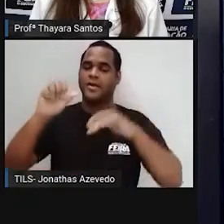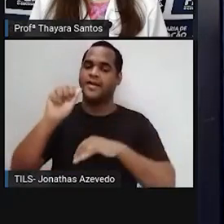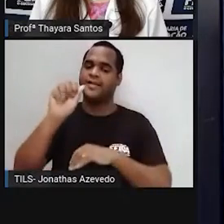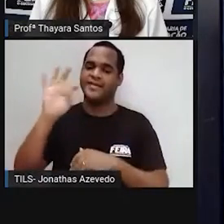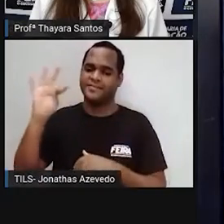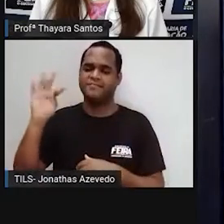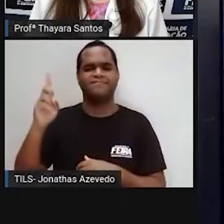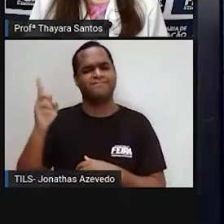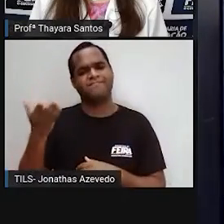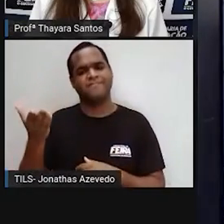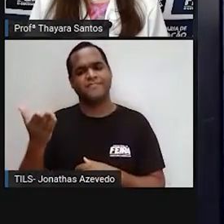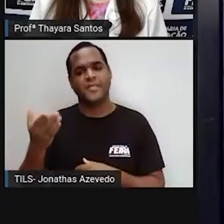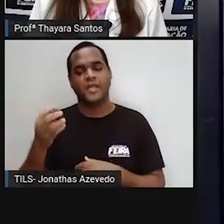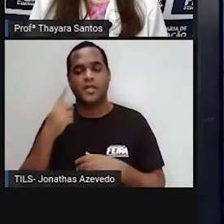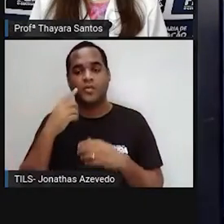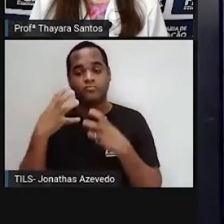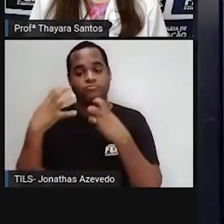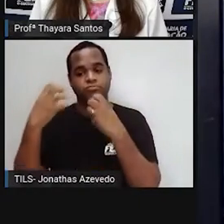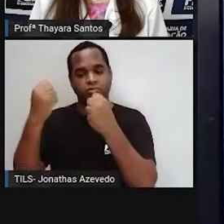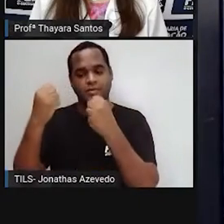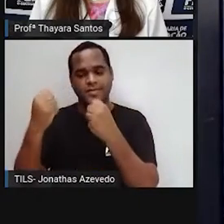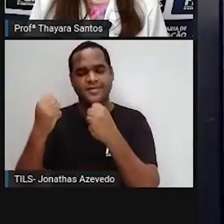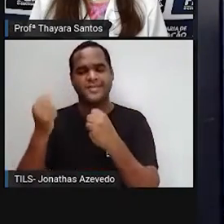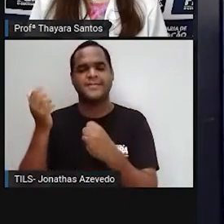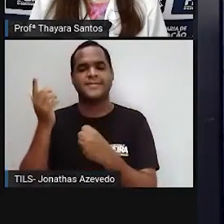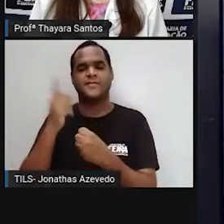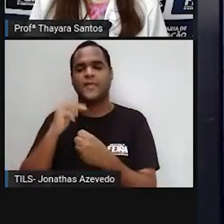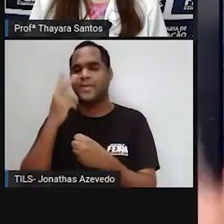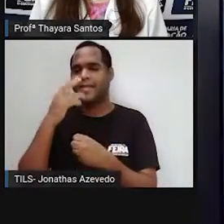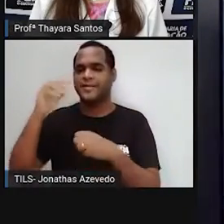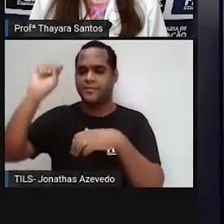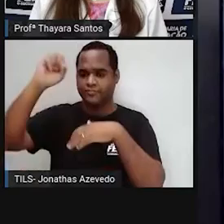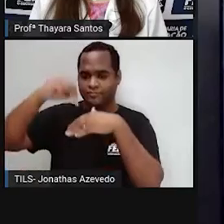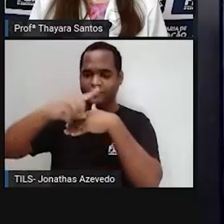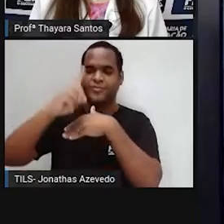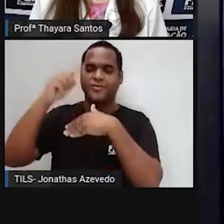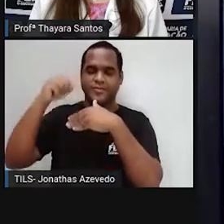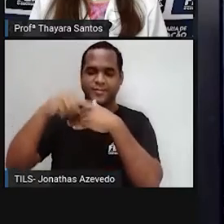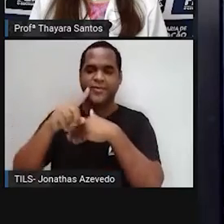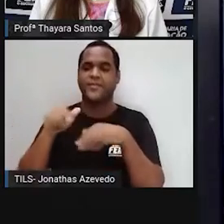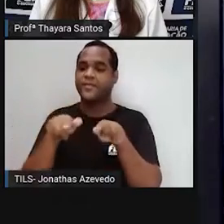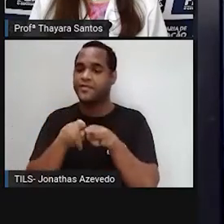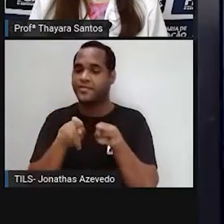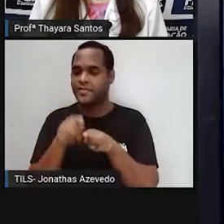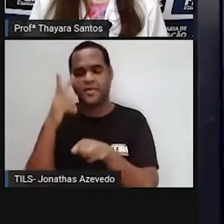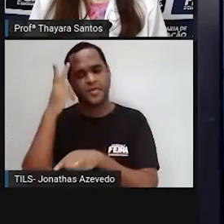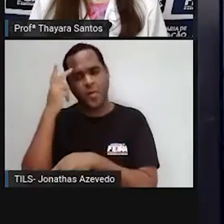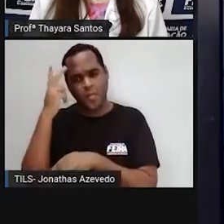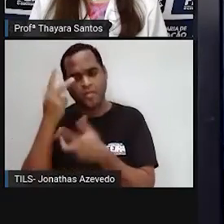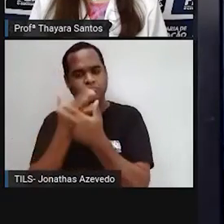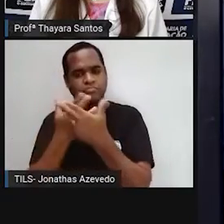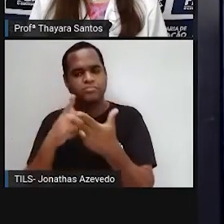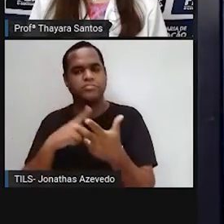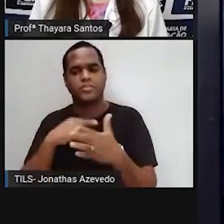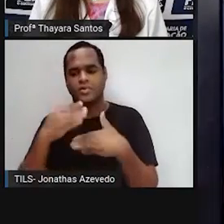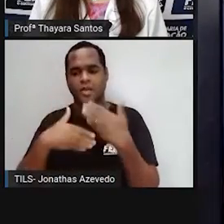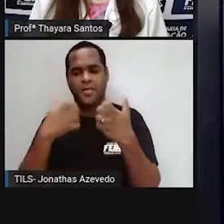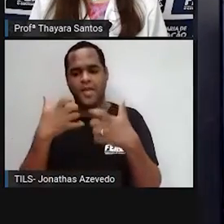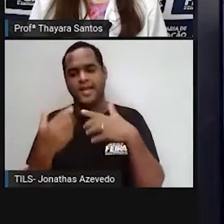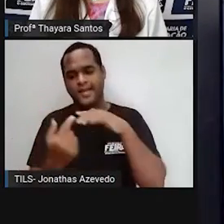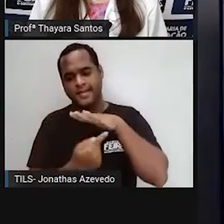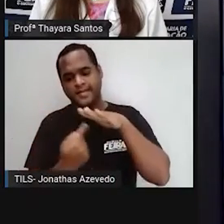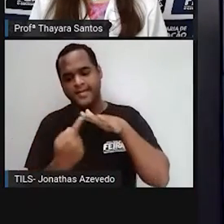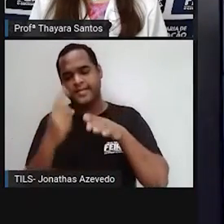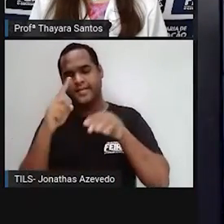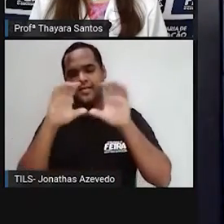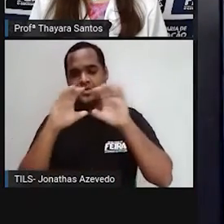potencializando o que a gente chama de efeito estufa, que também é um efeito natural, mas quanto mais gases na atmosfera,